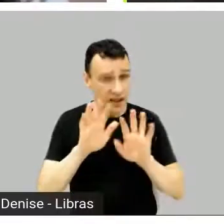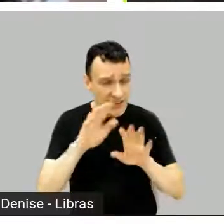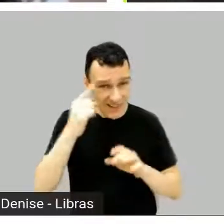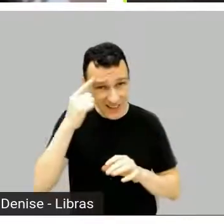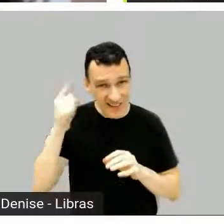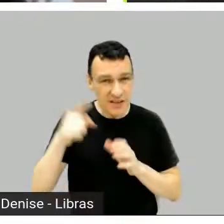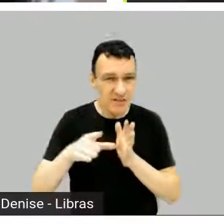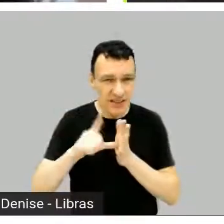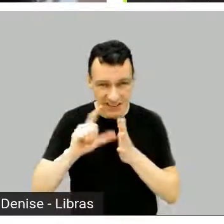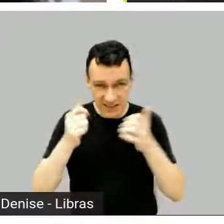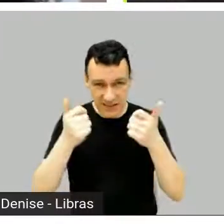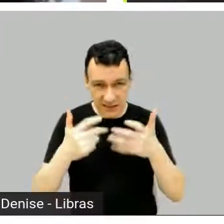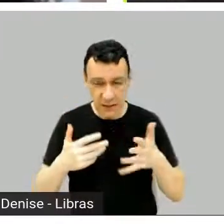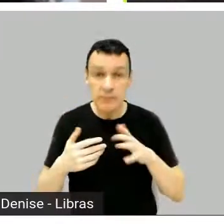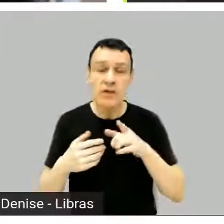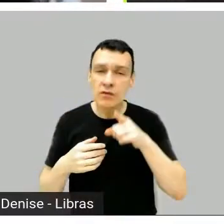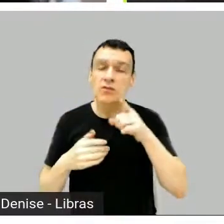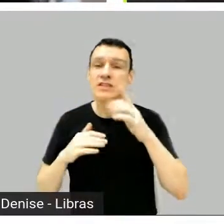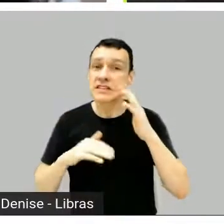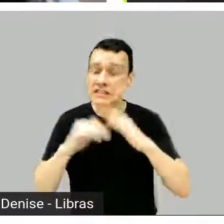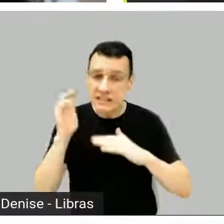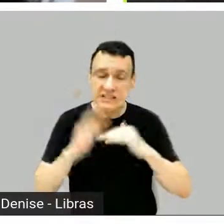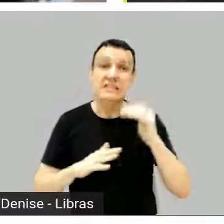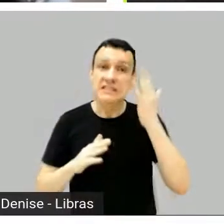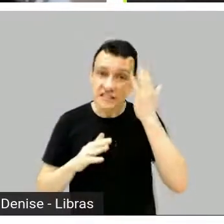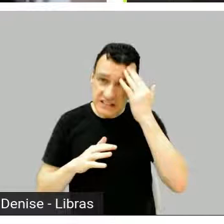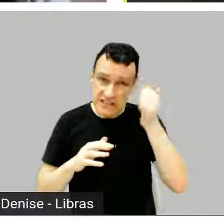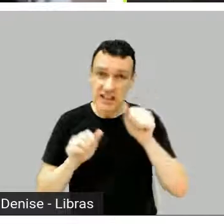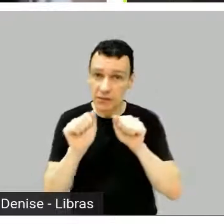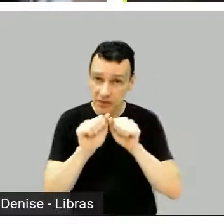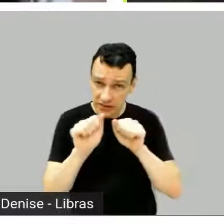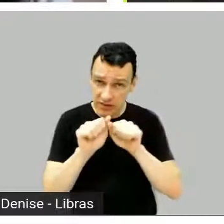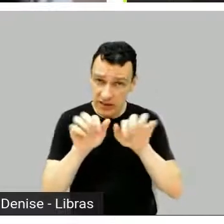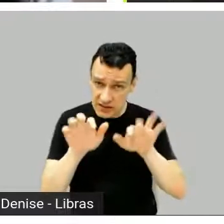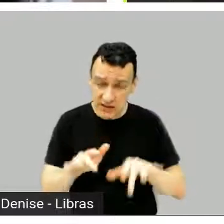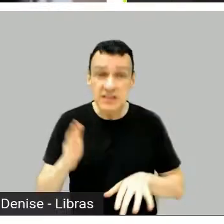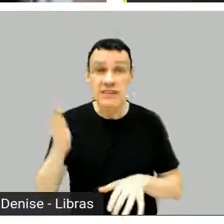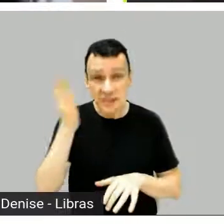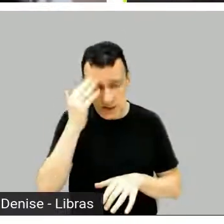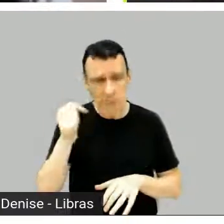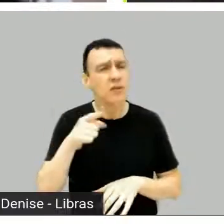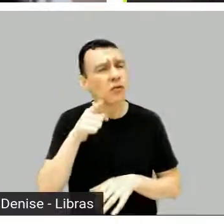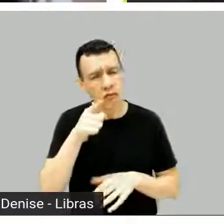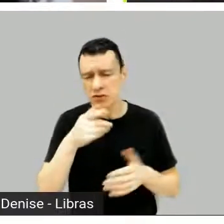que você sabe escrever, escreve a antologia. Alguma hora, alguém pode querer.